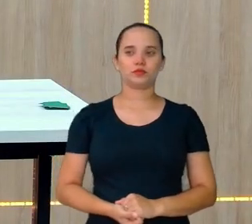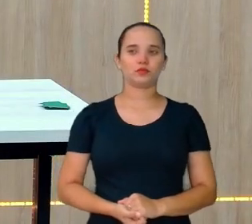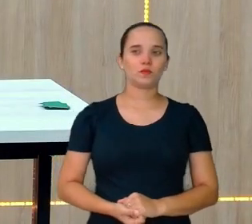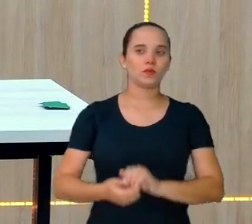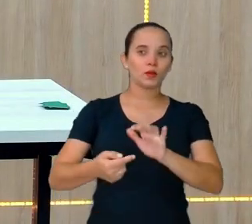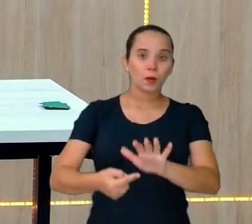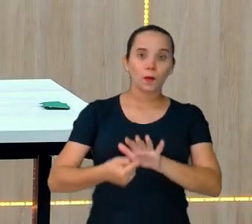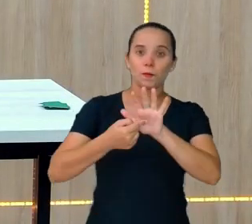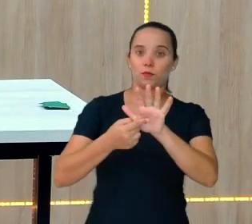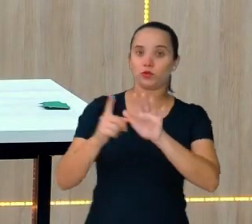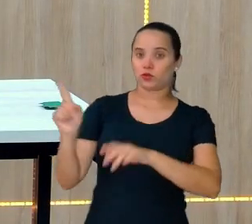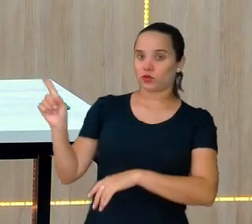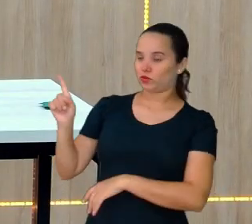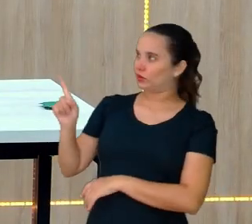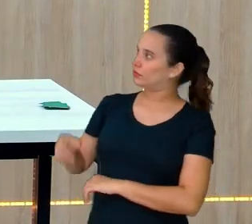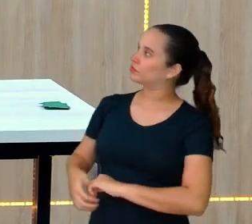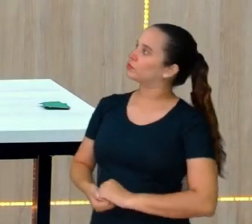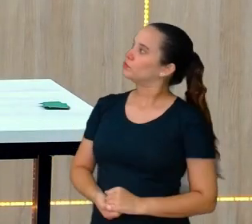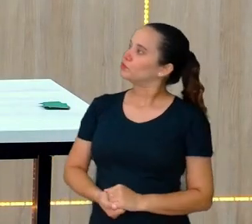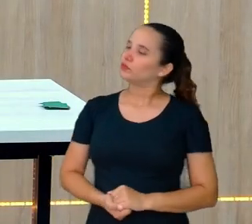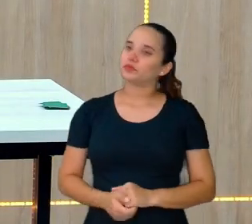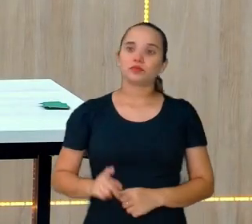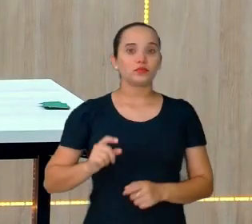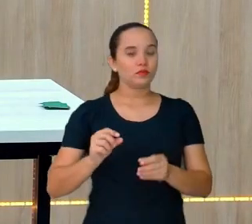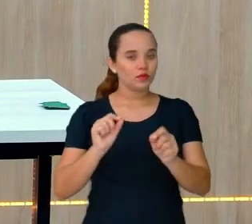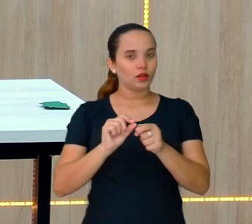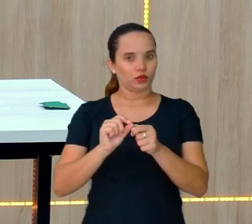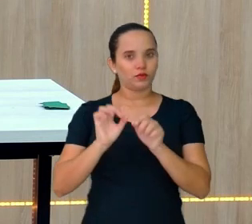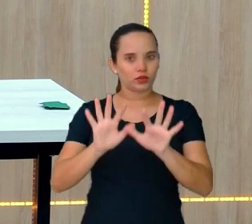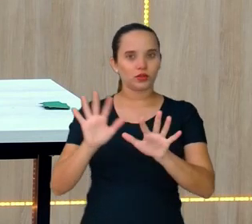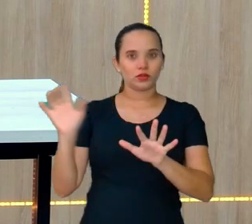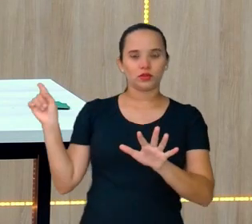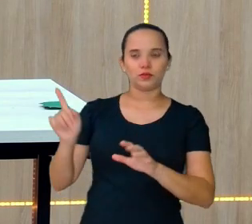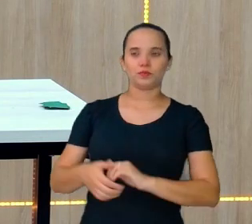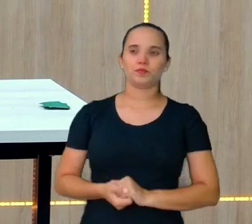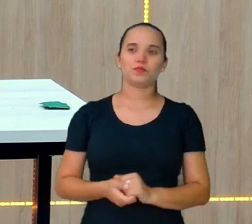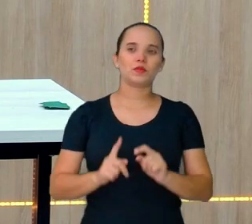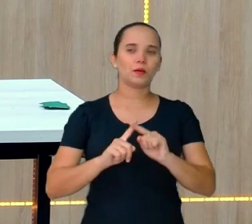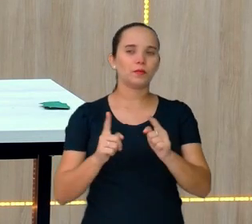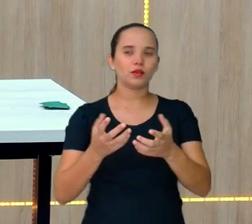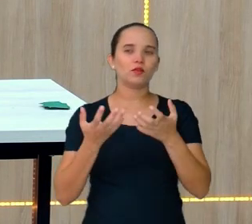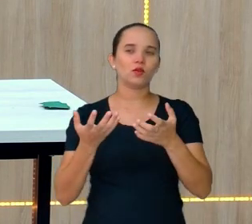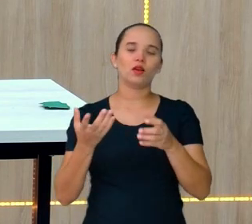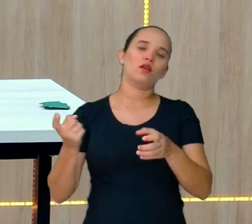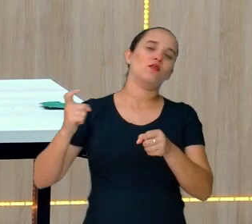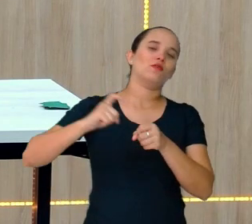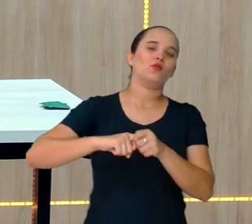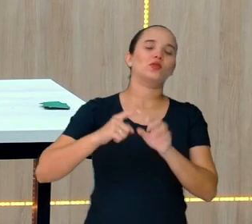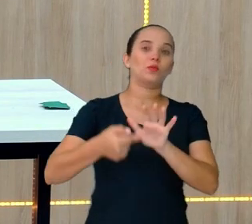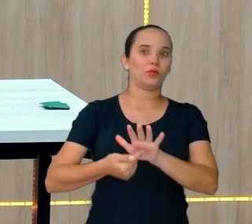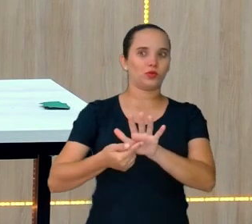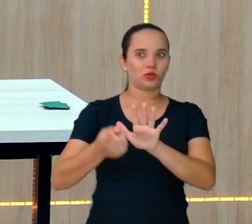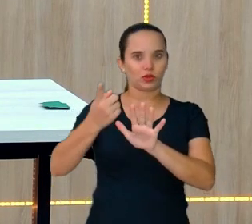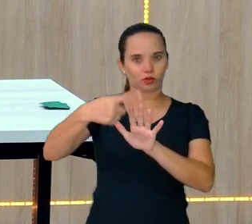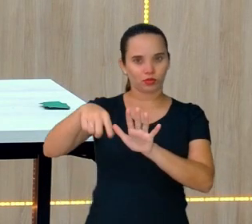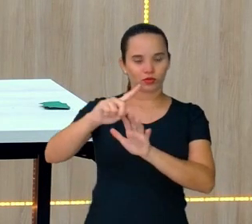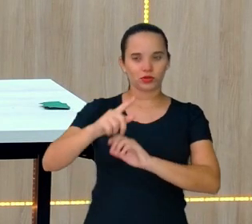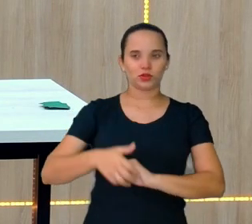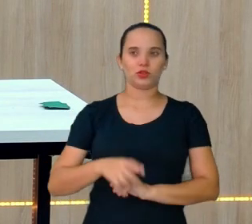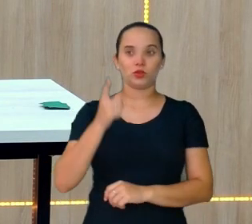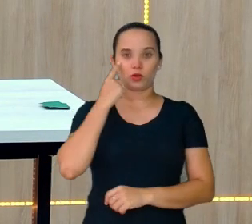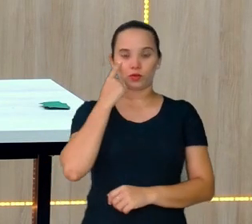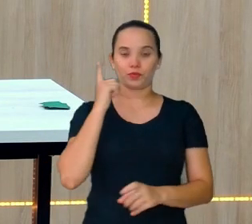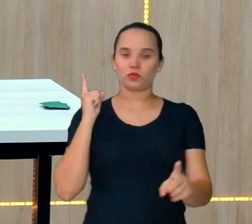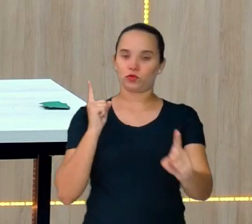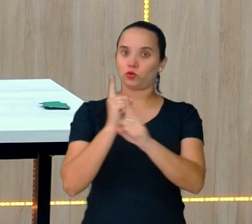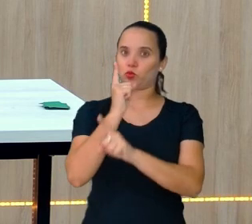Chegando aqui, foi isso que a gente fez, tá? Deixa eu só voltar para mostrar para vocês. A gente achou o